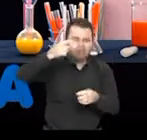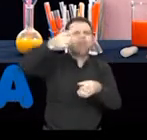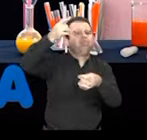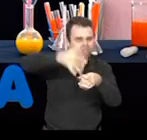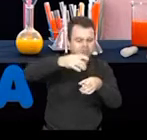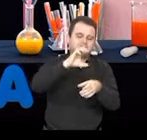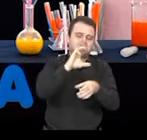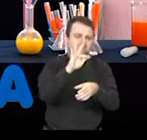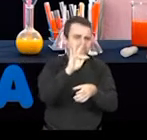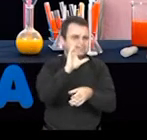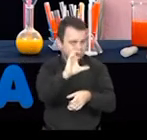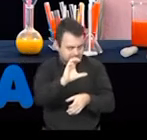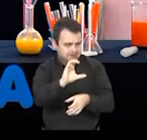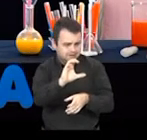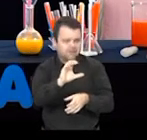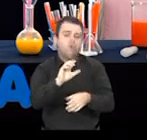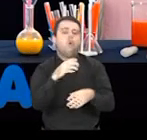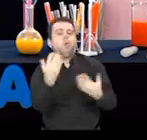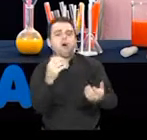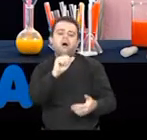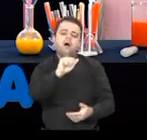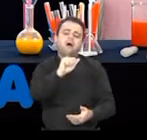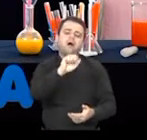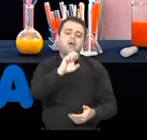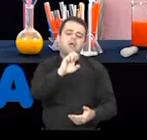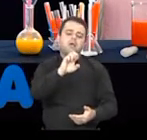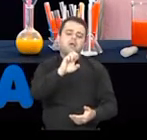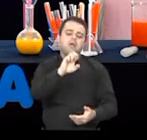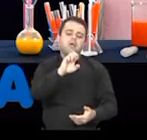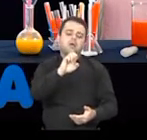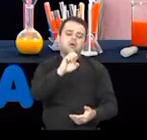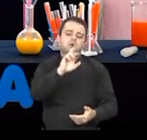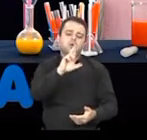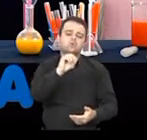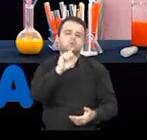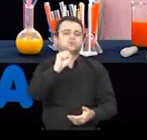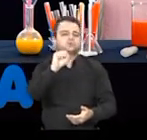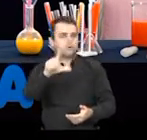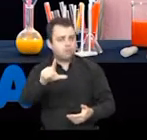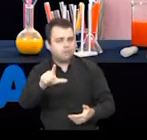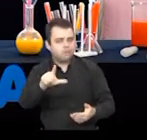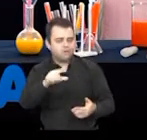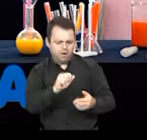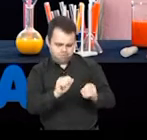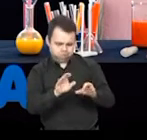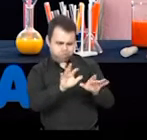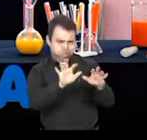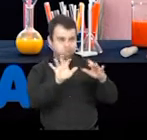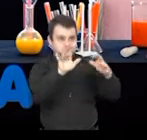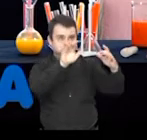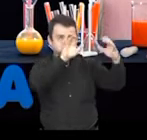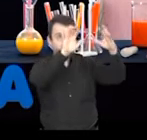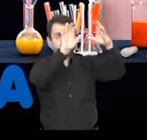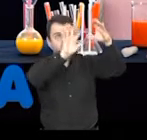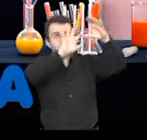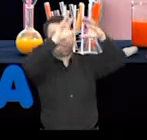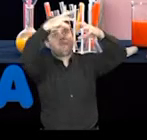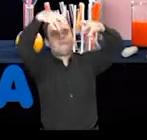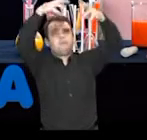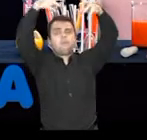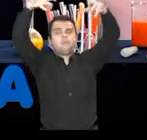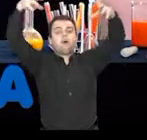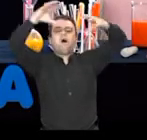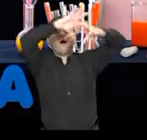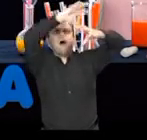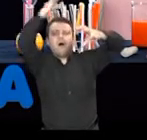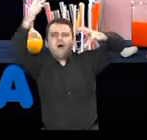desodorante, você sabe? Os aerossóis. Nós temos, então, esse material indo até grandes altitudes e formando os